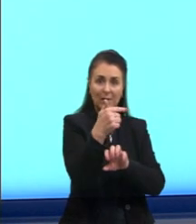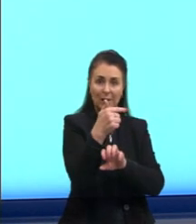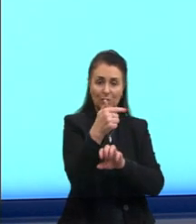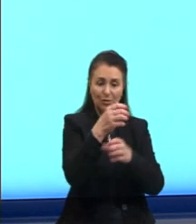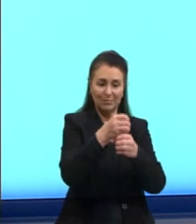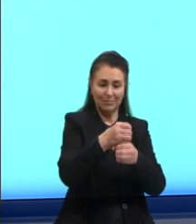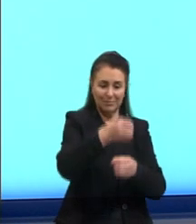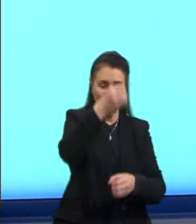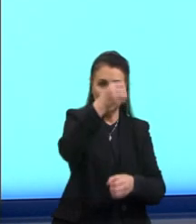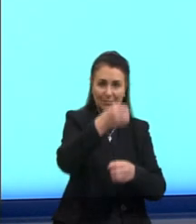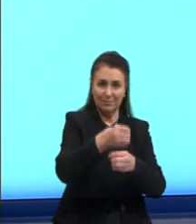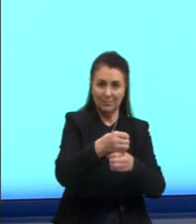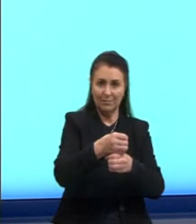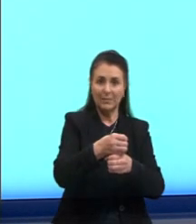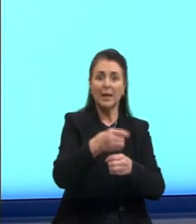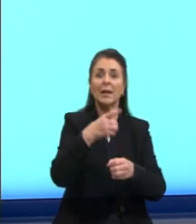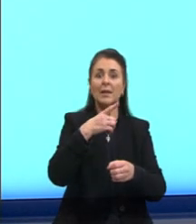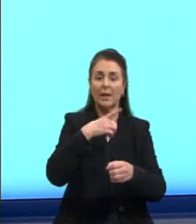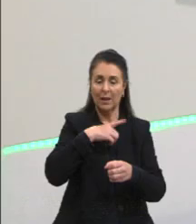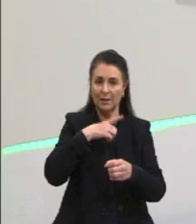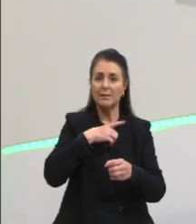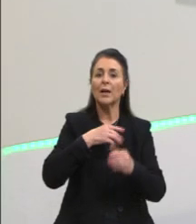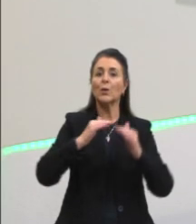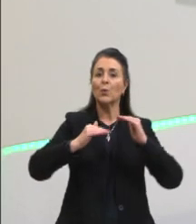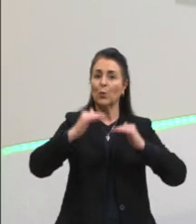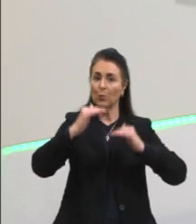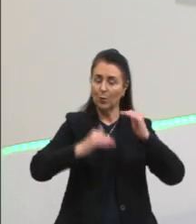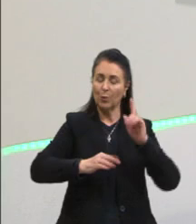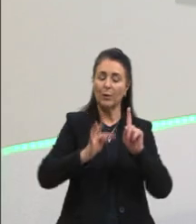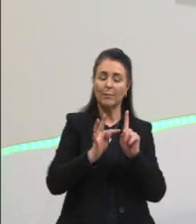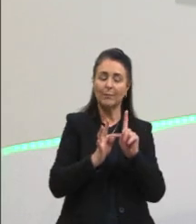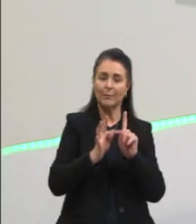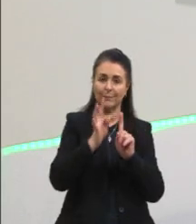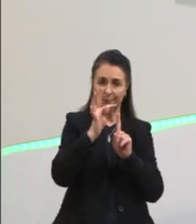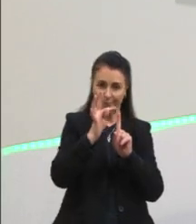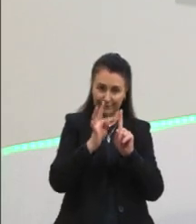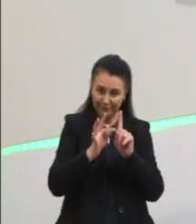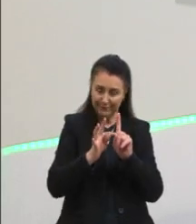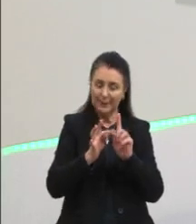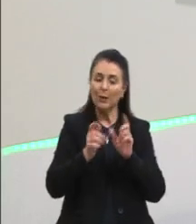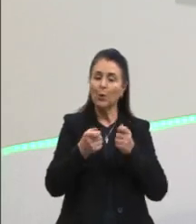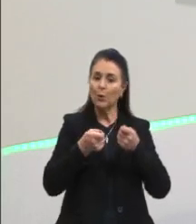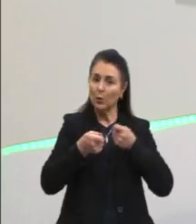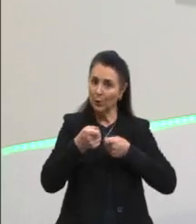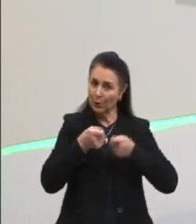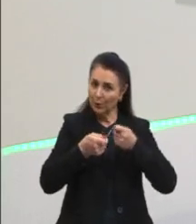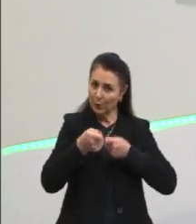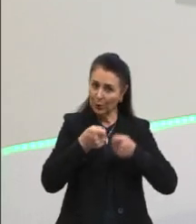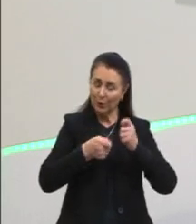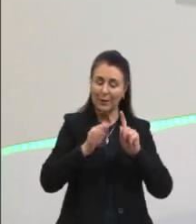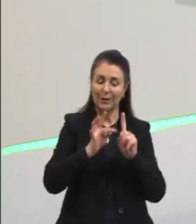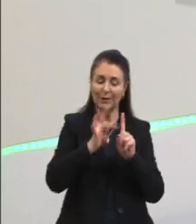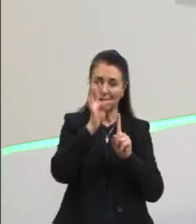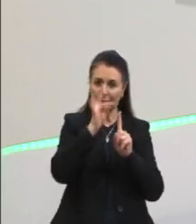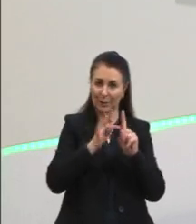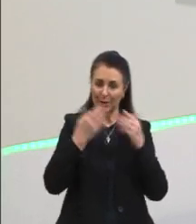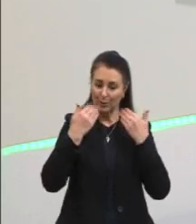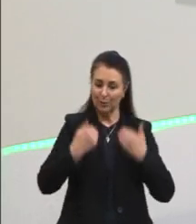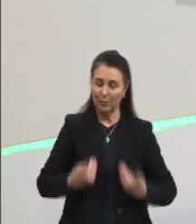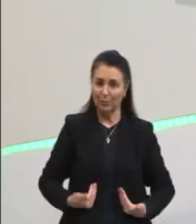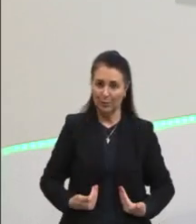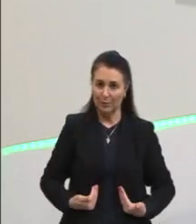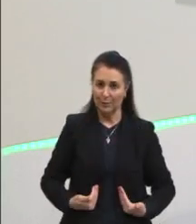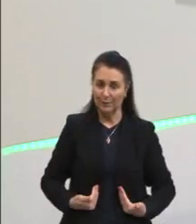endotérmicos. Aqui eles já vão conseguir controlar e regular a temperatura corporal.